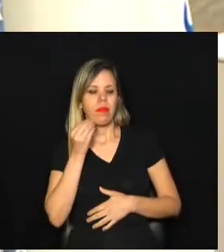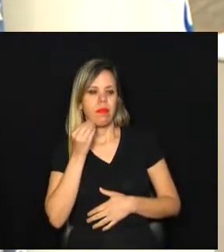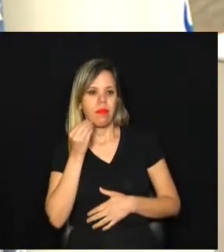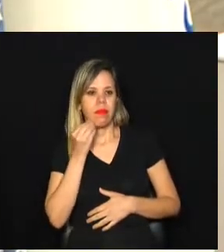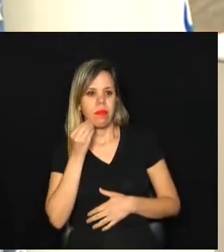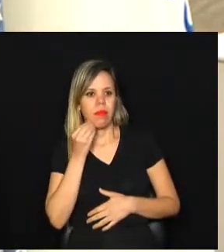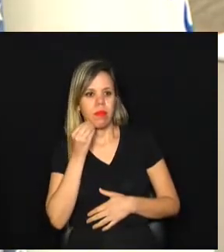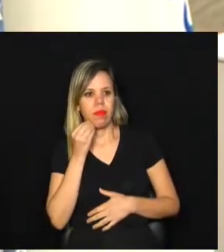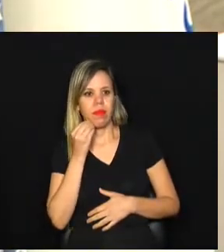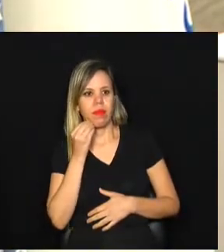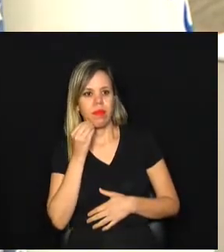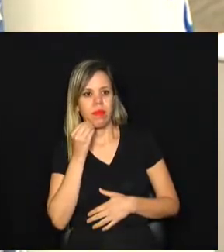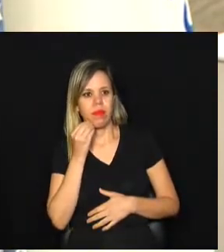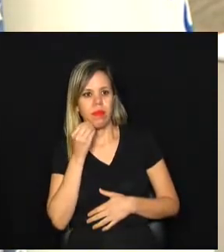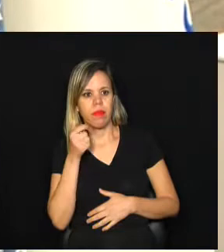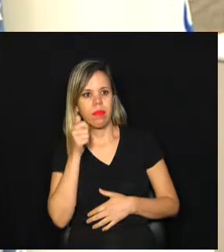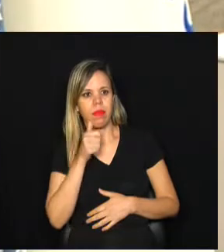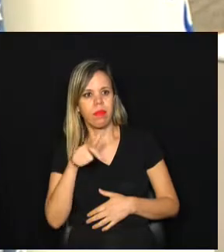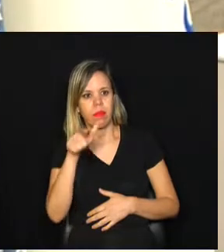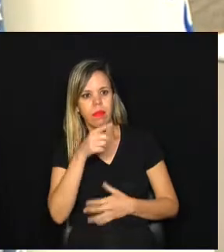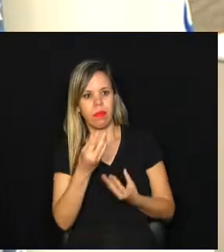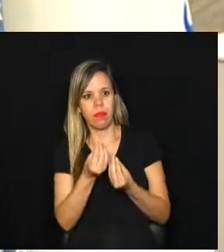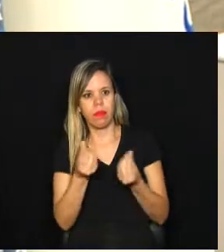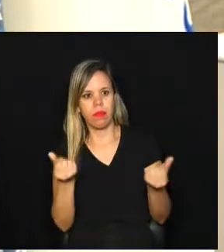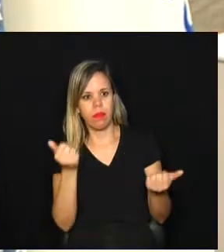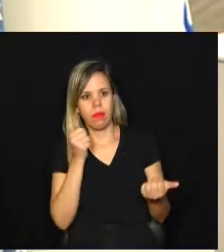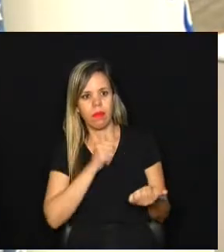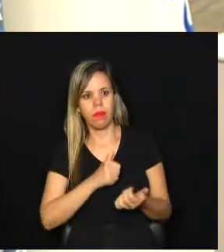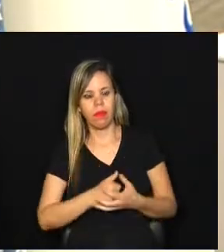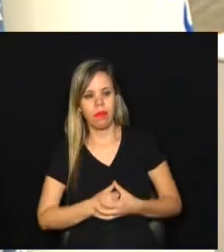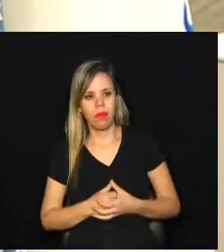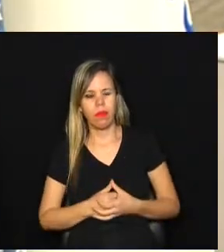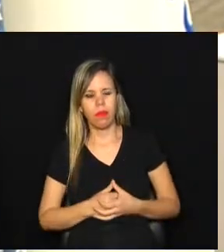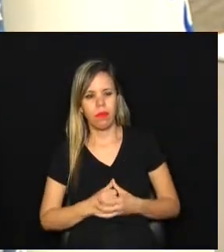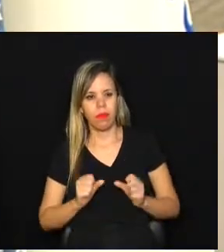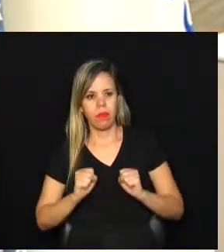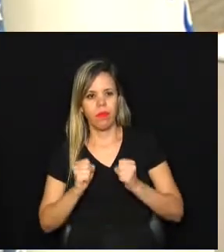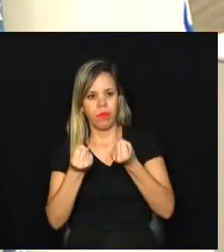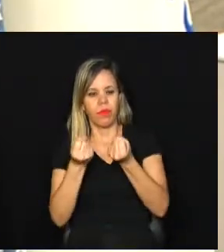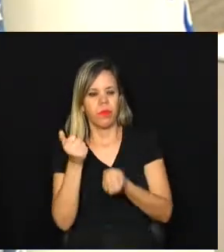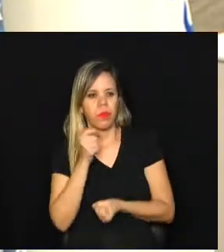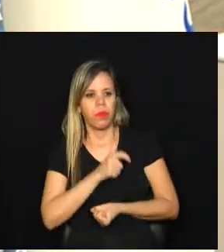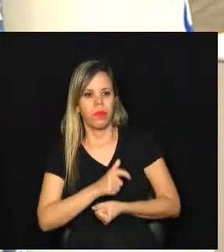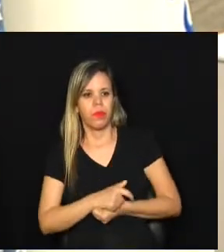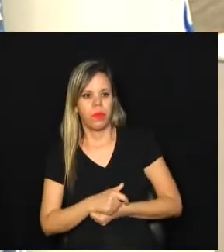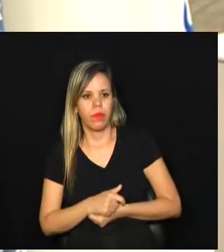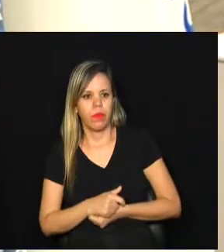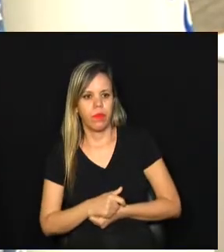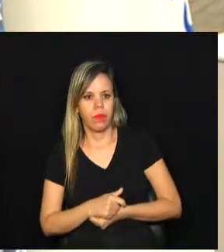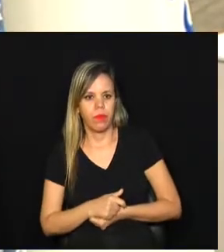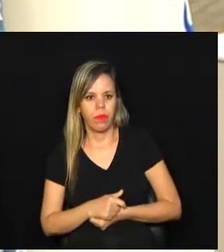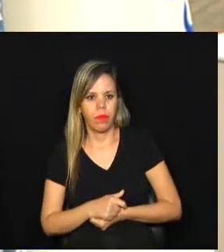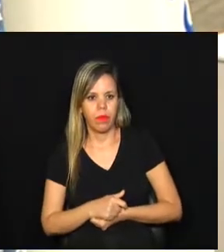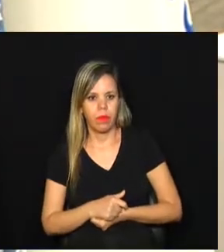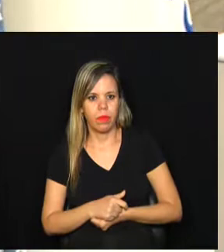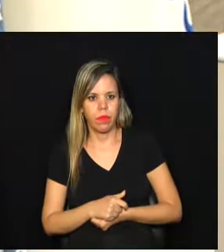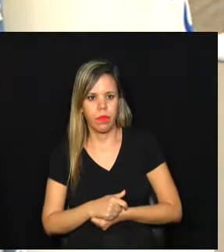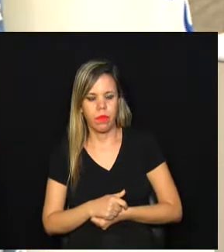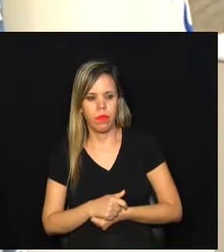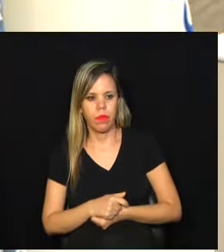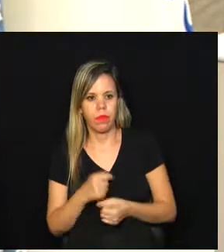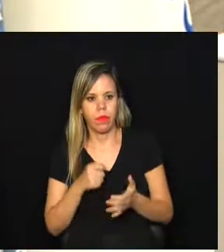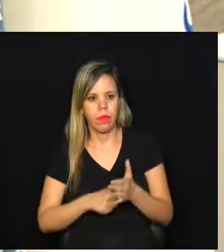É o olhar da mulher, a sensibilidade da mulher, a força da mulher, colocando as